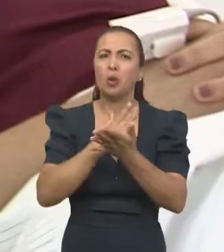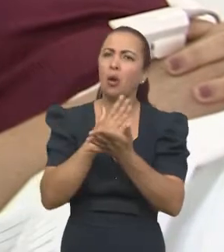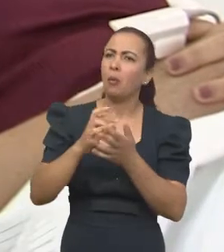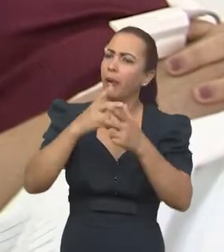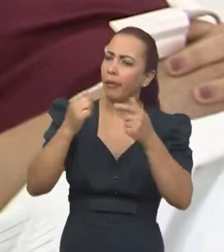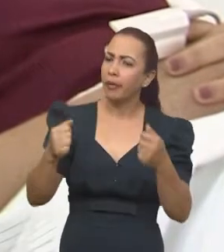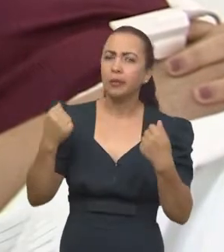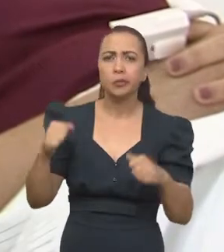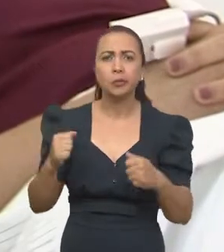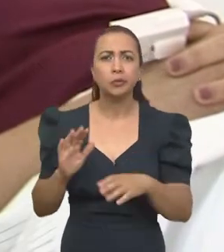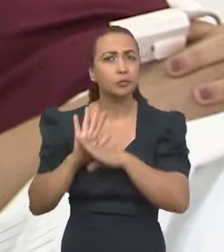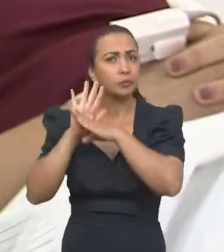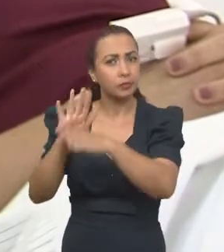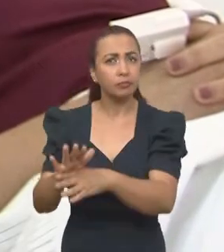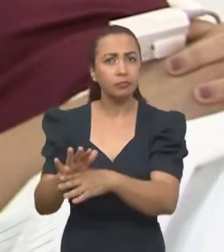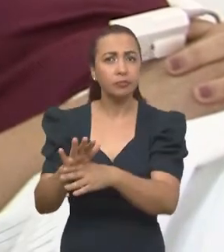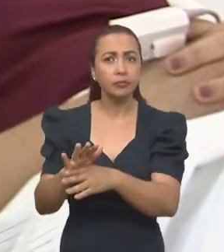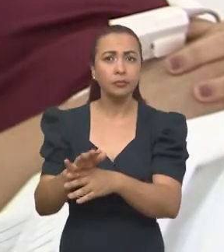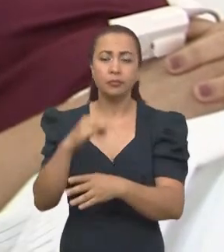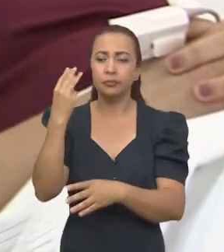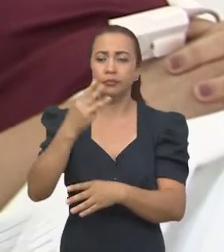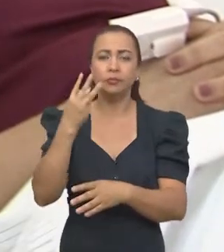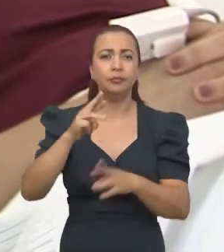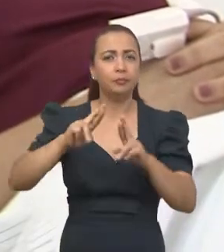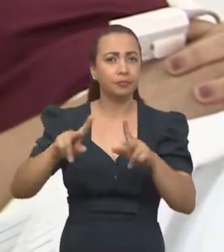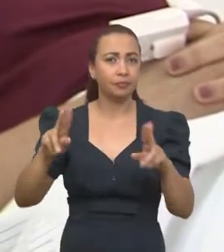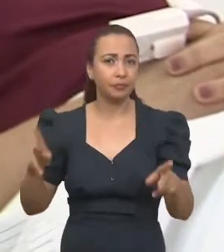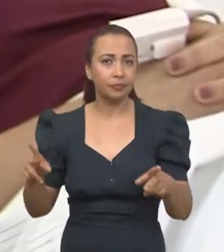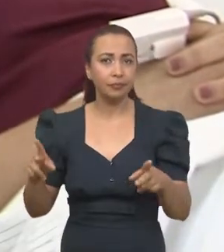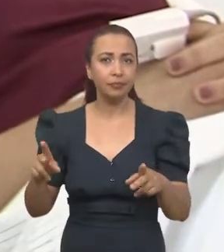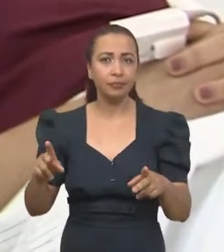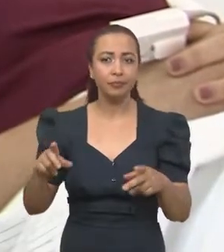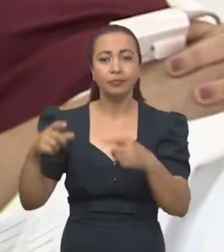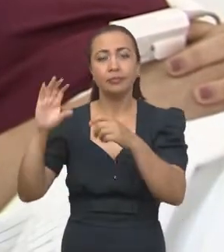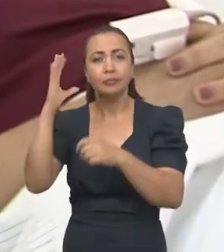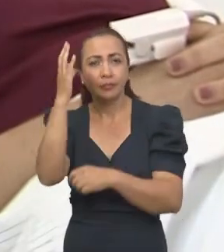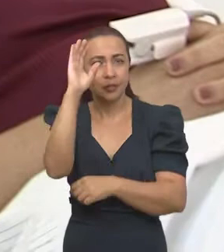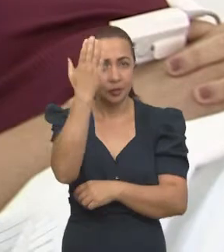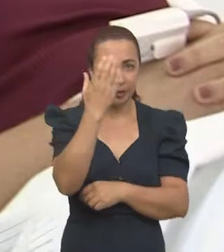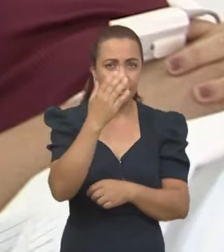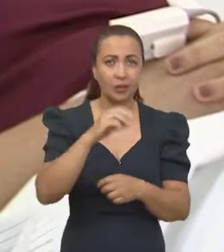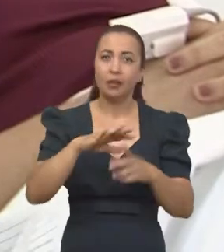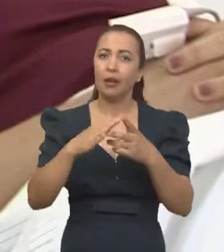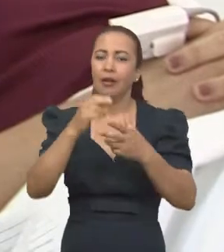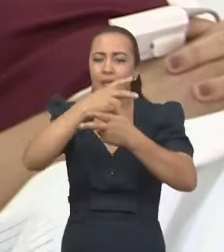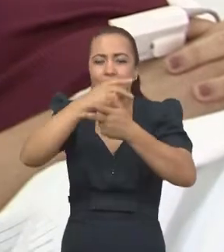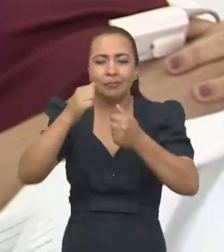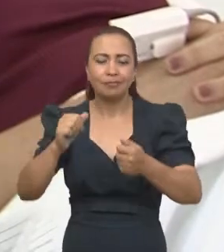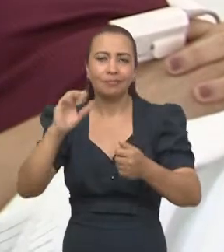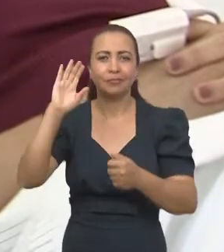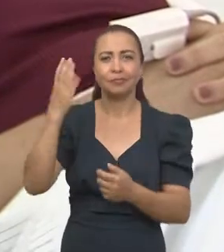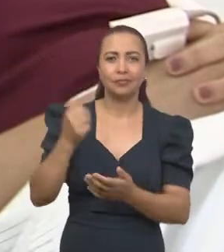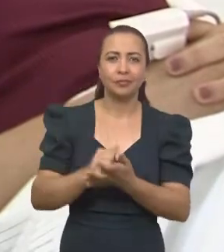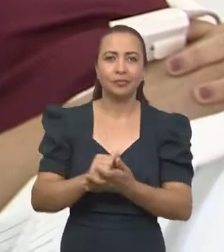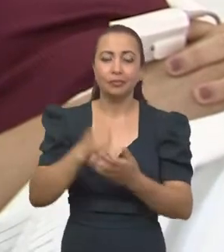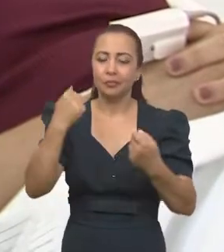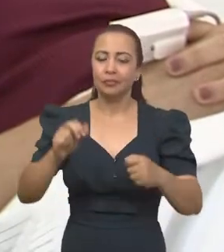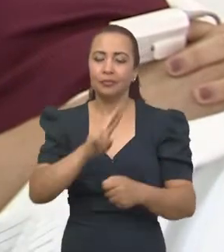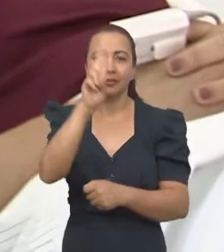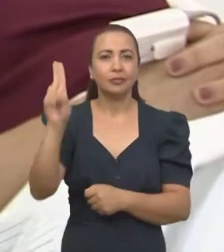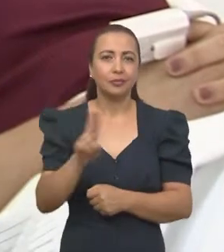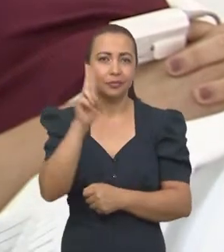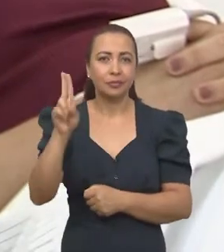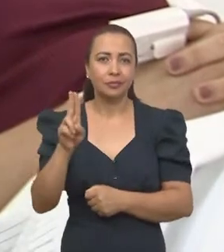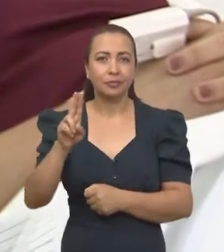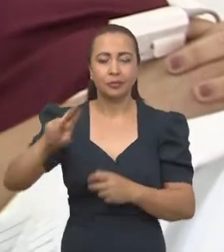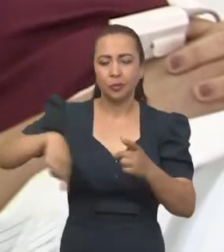possibilitar a utilização em três diferentes situações. Por isso que é uma interface multifuncional. Pode ser utilizada em